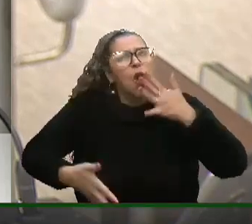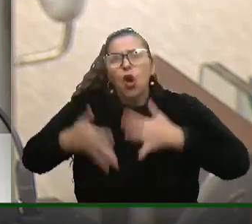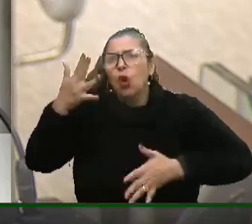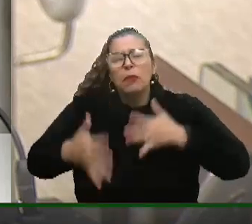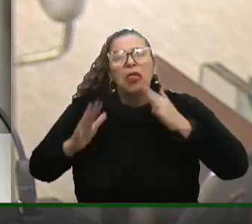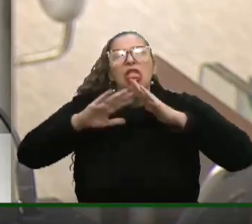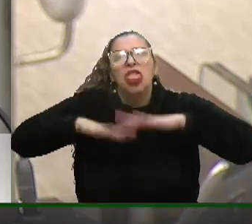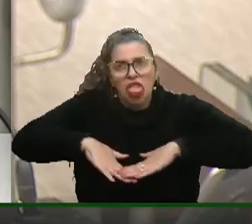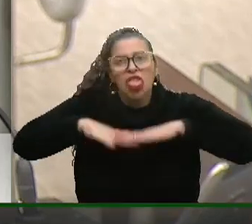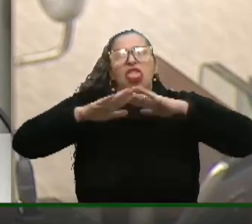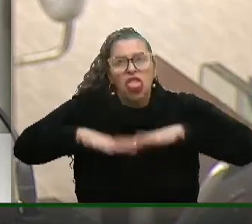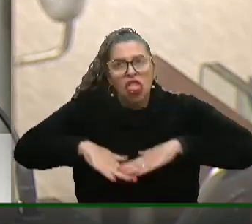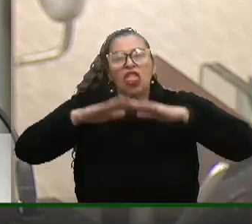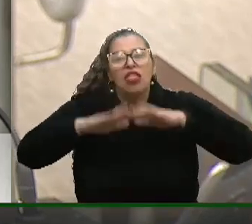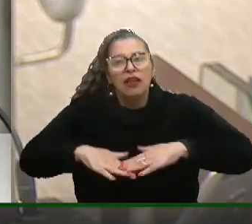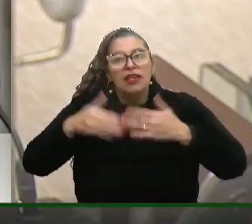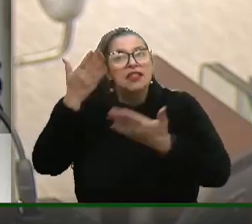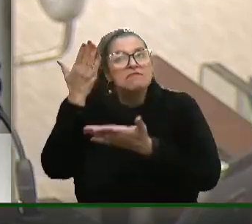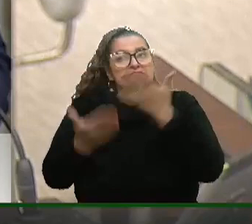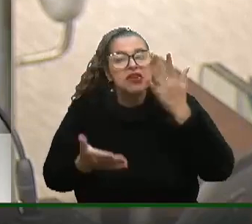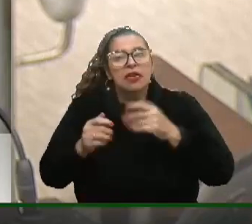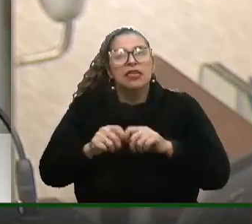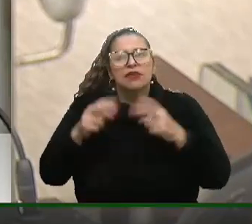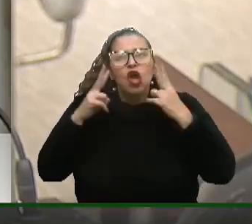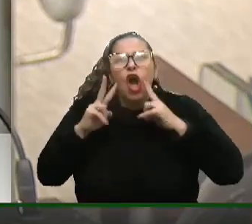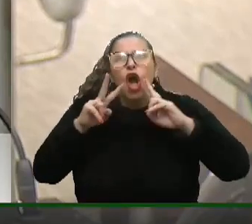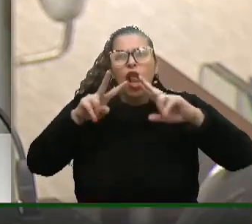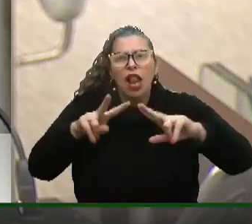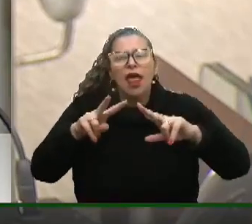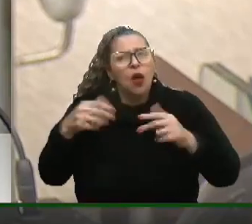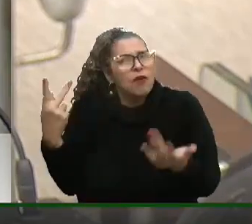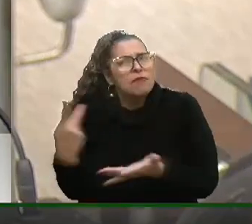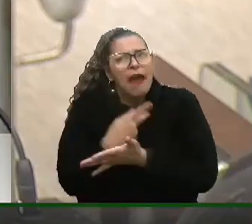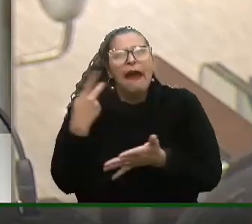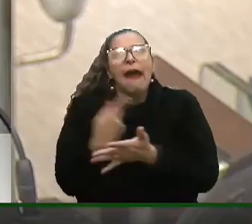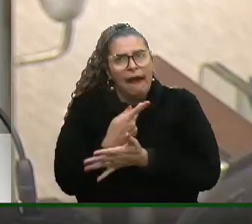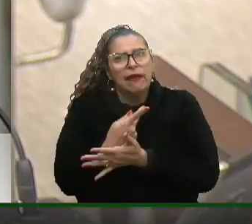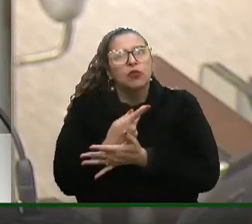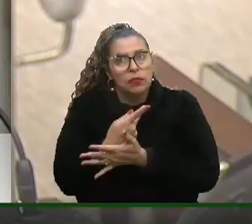submissão, nem perda da capacidade de olhar para aquilo que está errado.